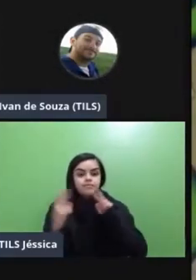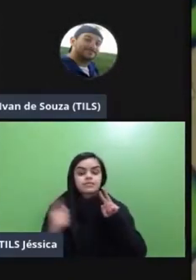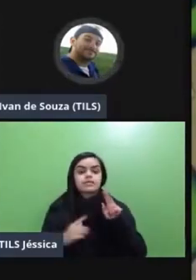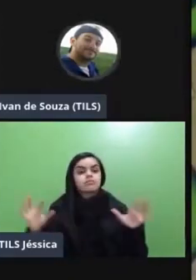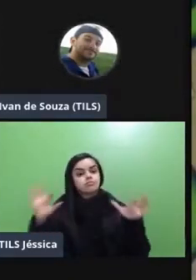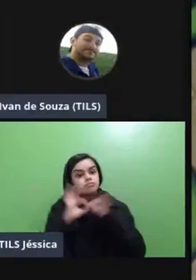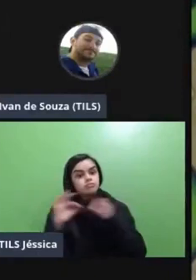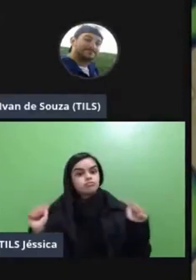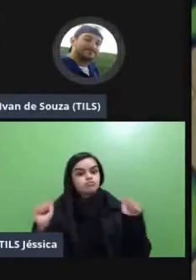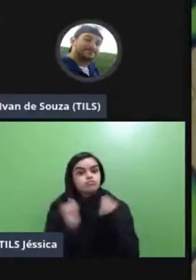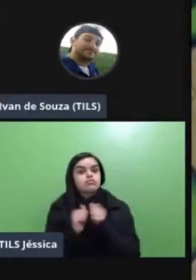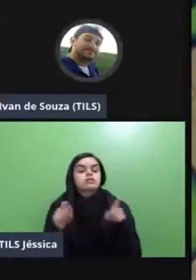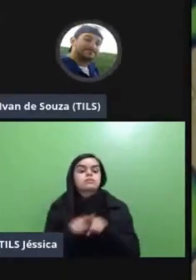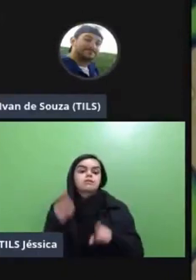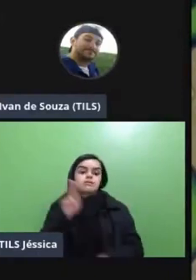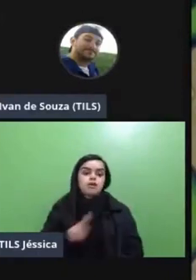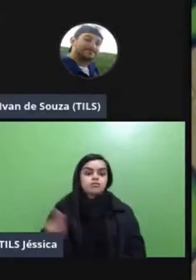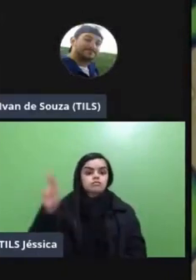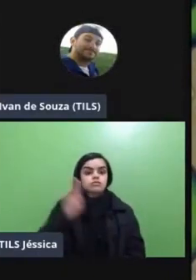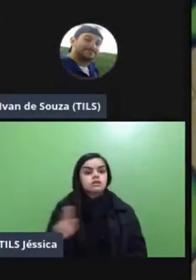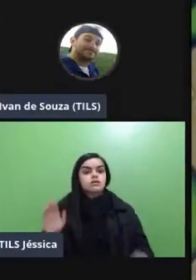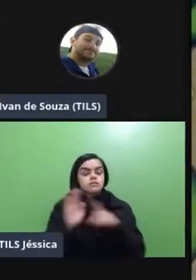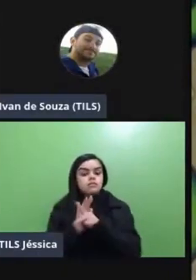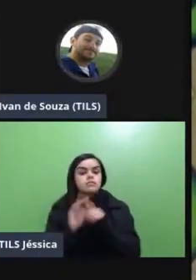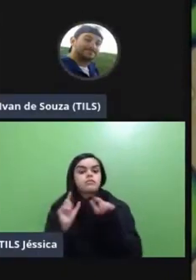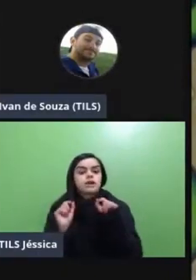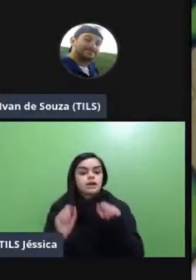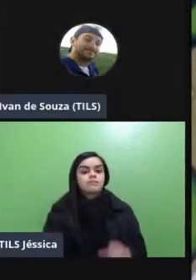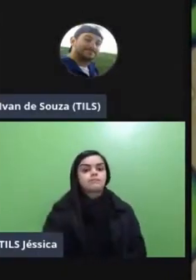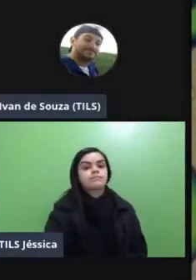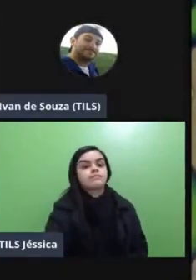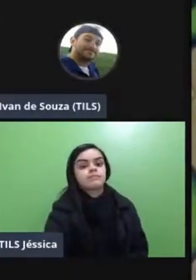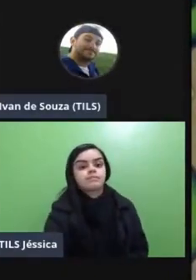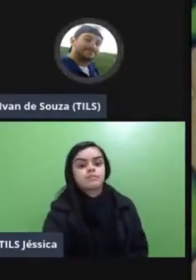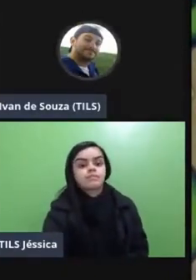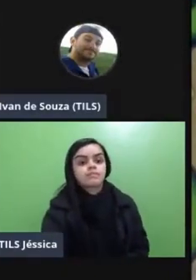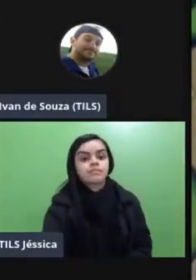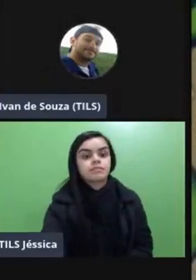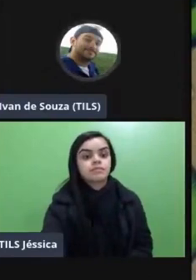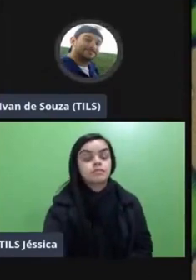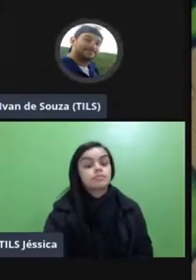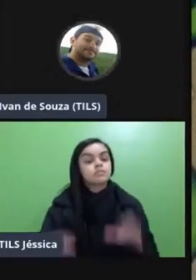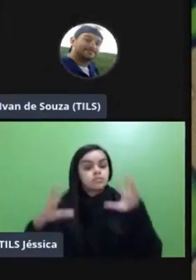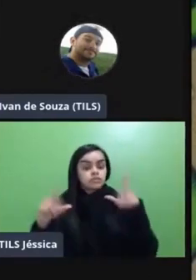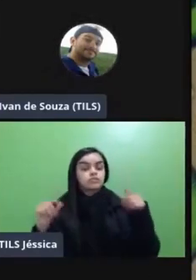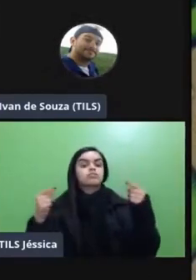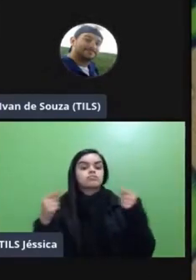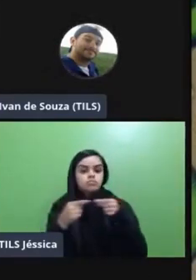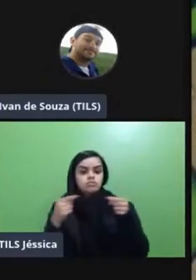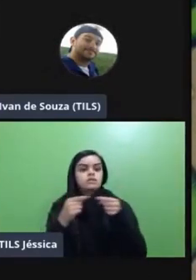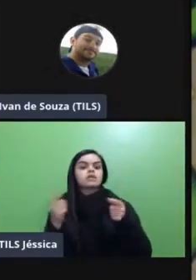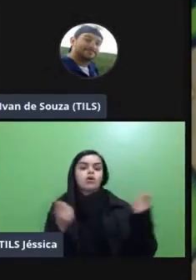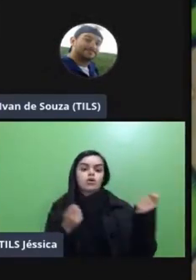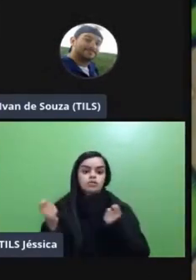plataforma virtual e vou utilizar a mão do learning analytics para que isso tudo faça sentido e eu possa ir controlando ter algum alguma